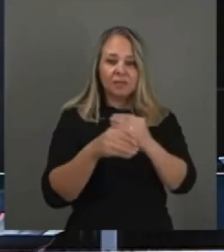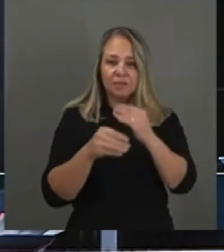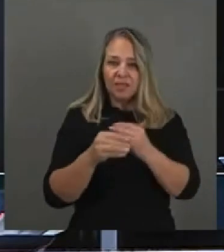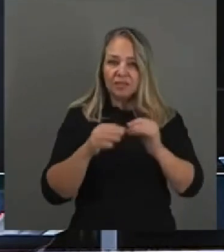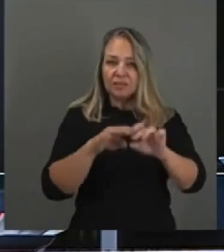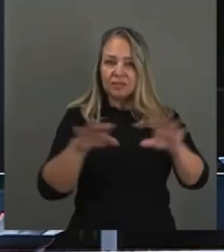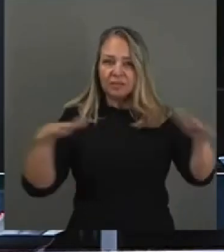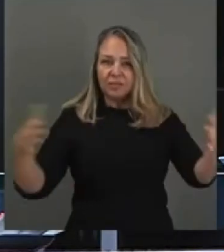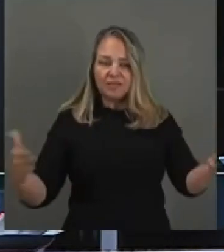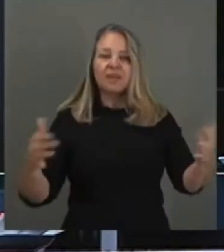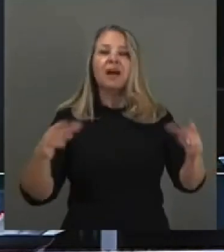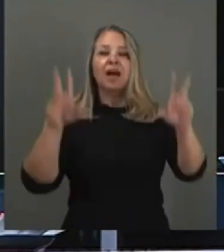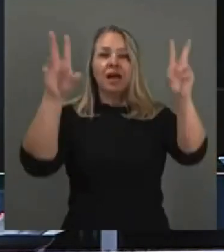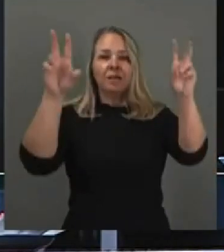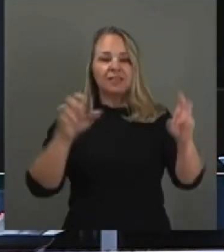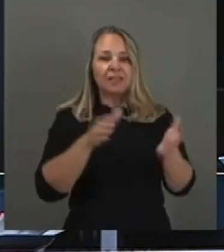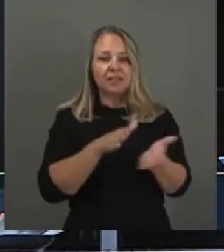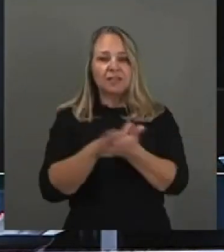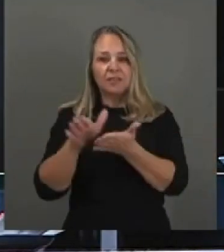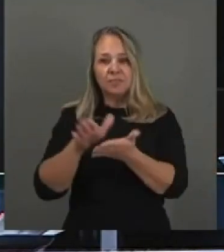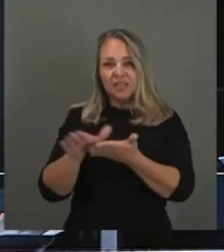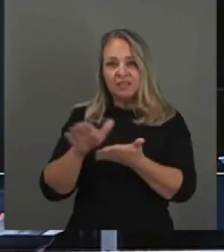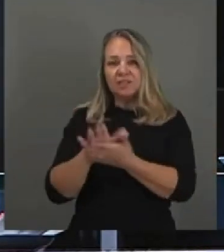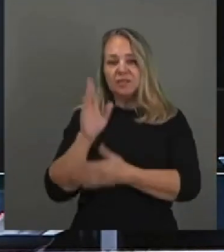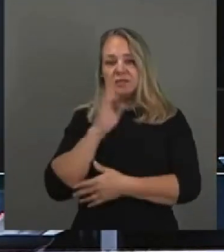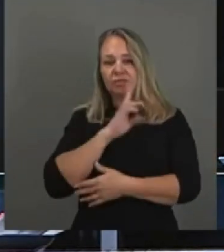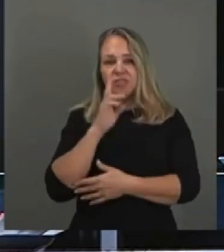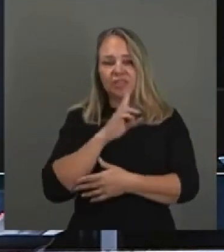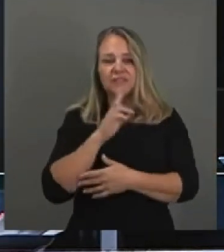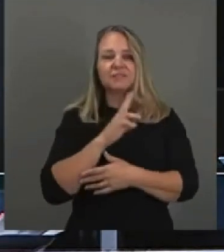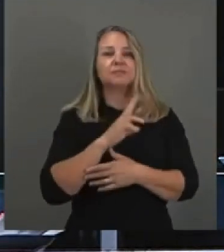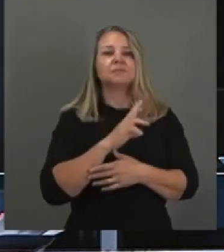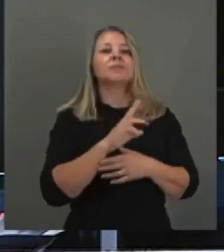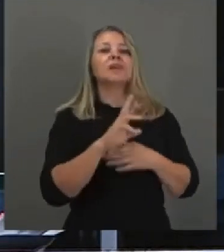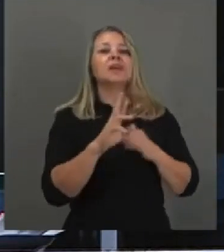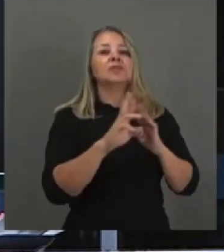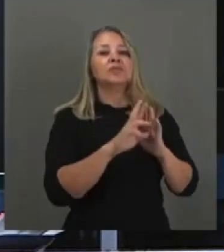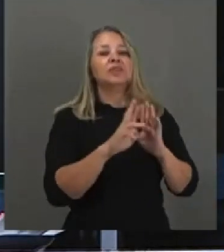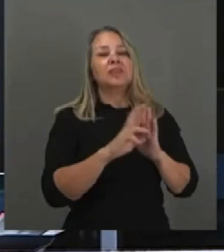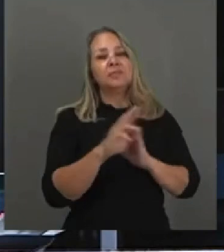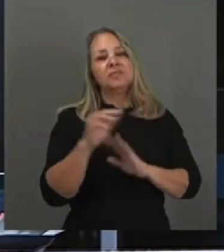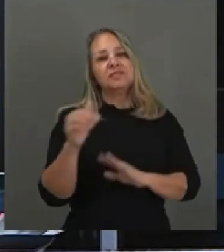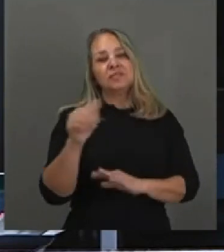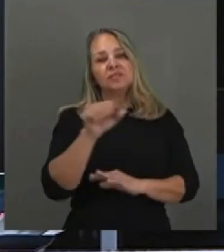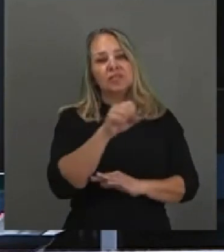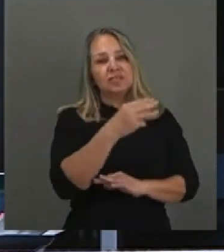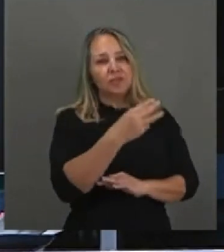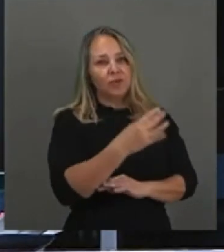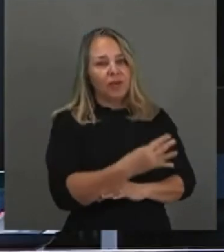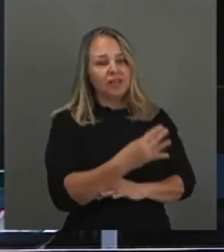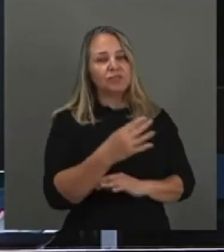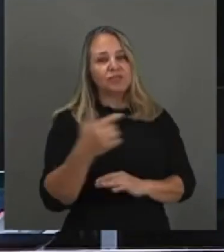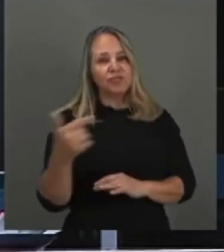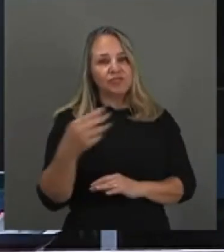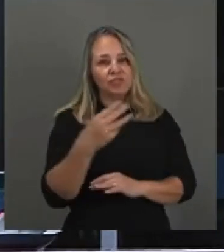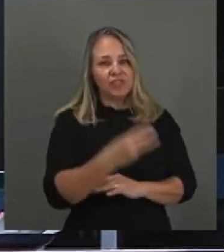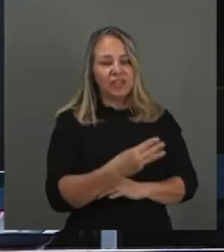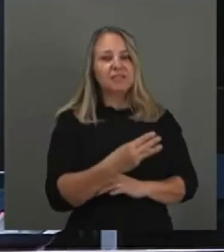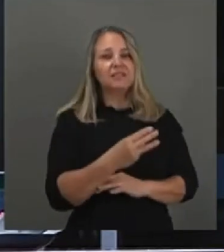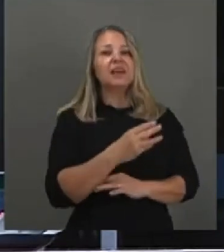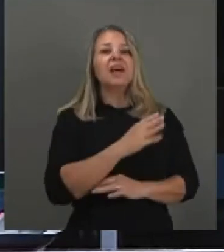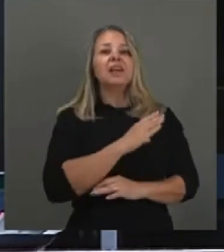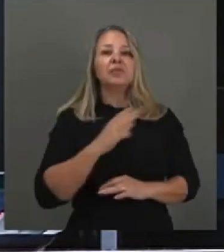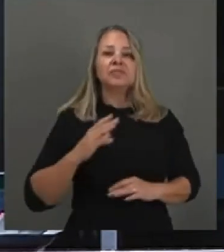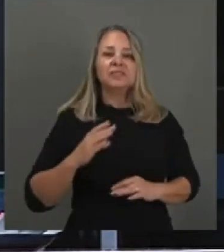A matéria tramita em regime de urgência, nos termos do requerimento número 184, de 2023, da Comissão de